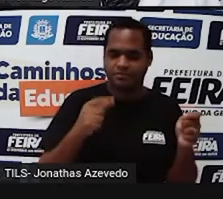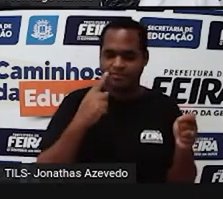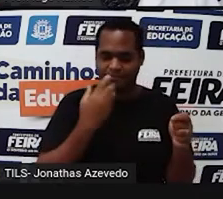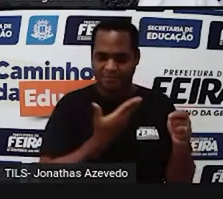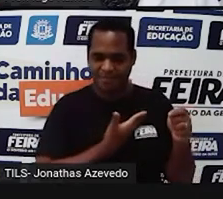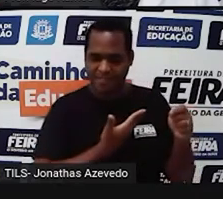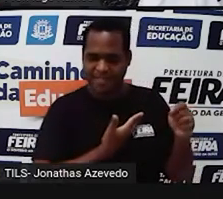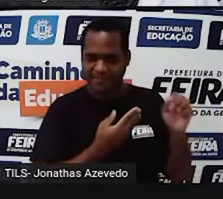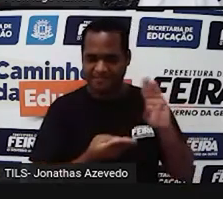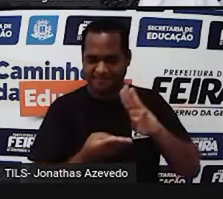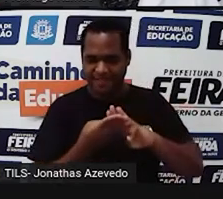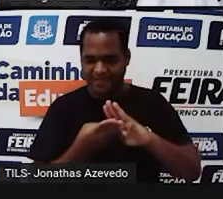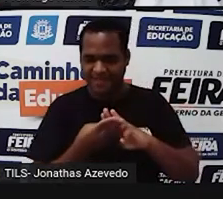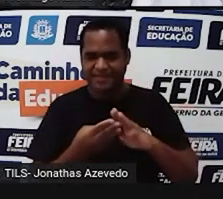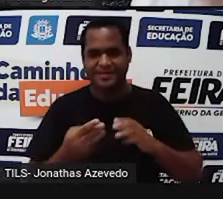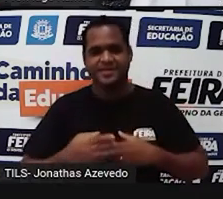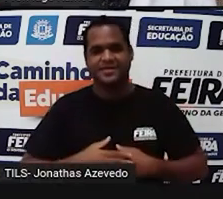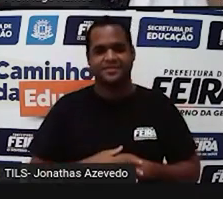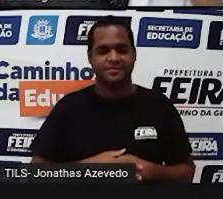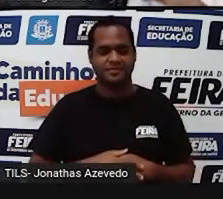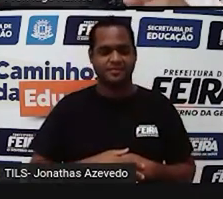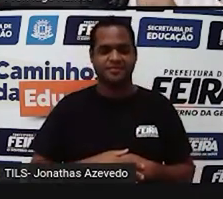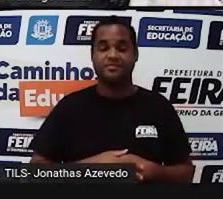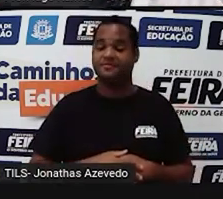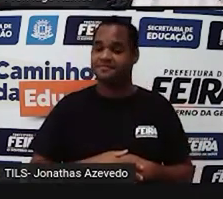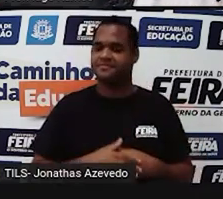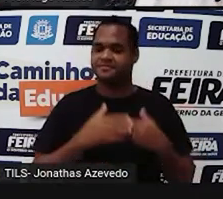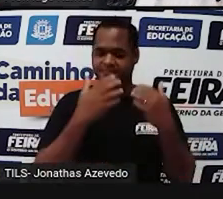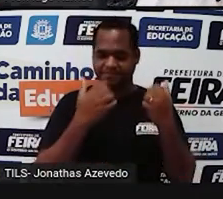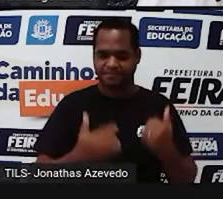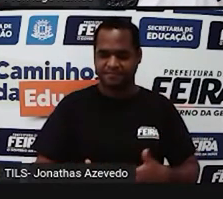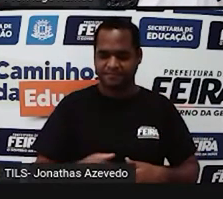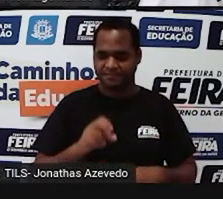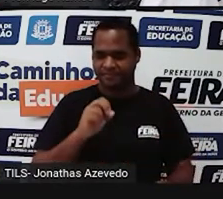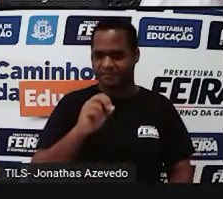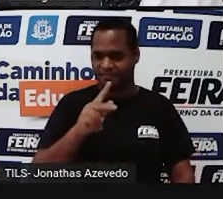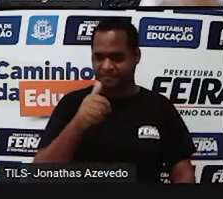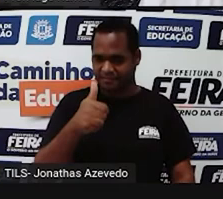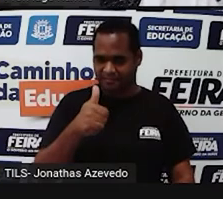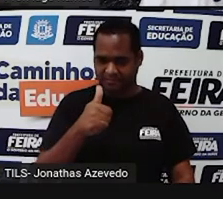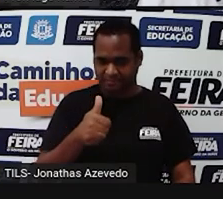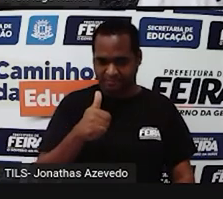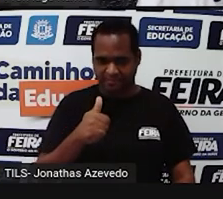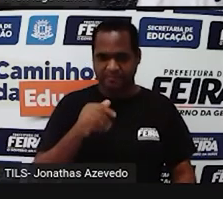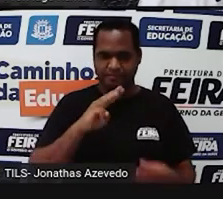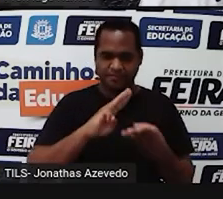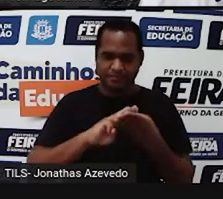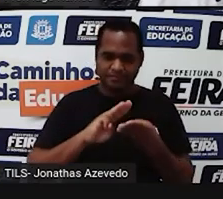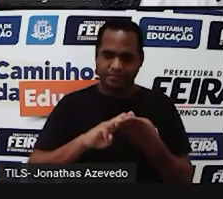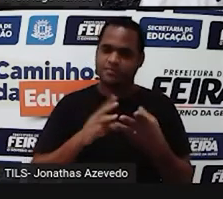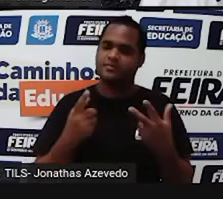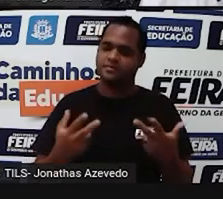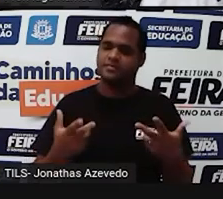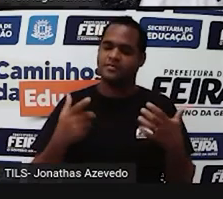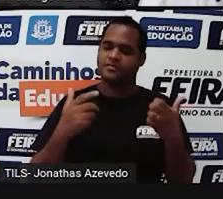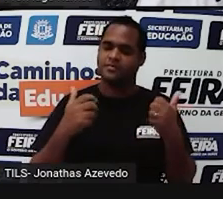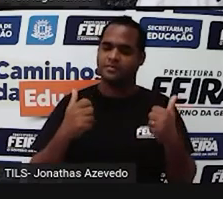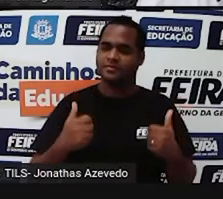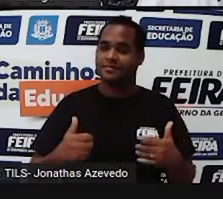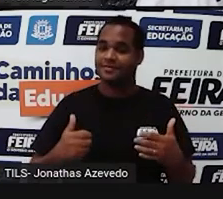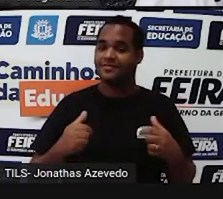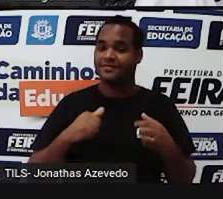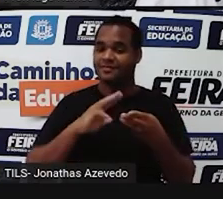matemática. Só que tem mais de África nessa aula, tem mais de matemática. Se liga só